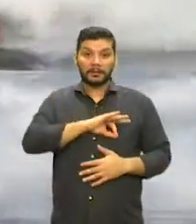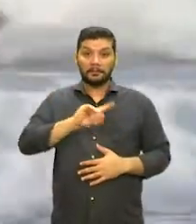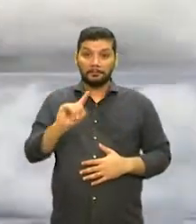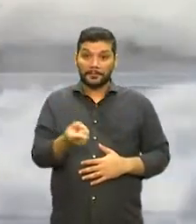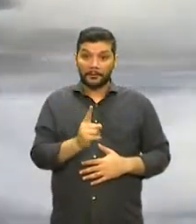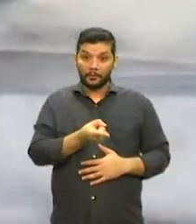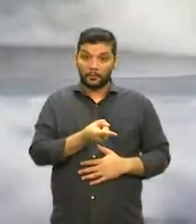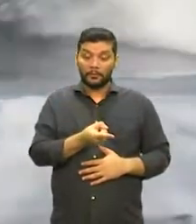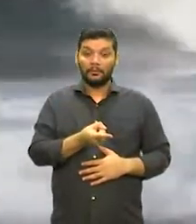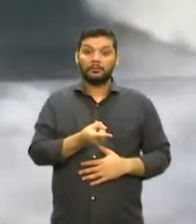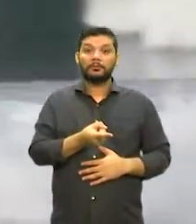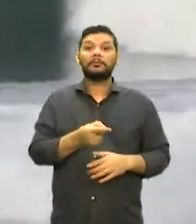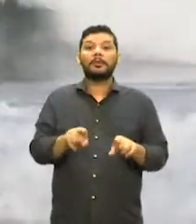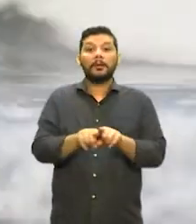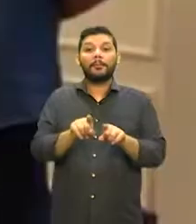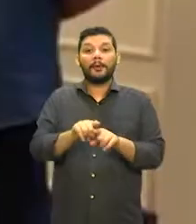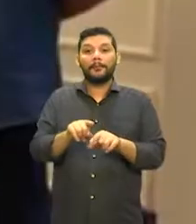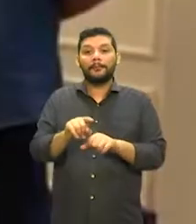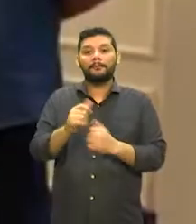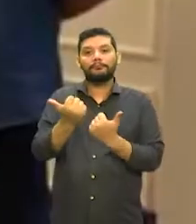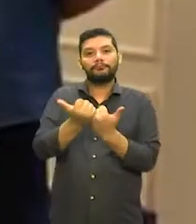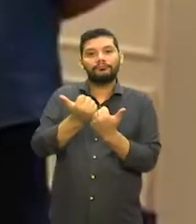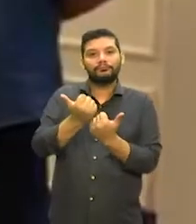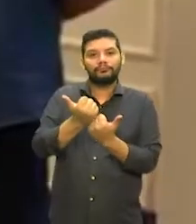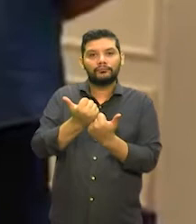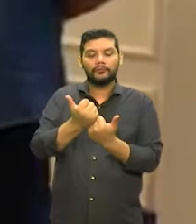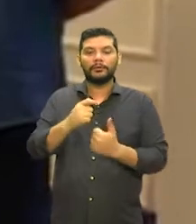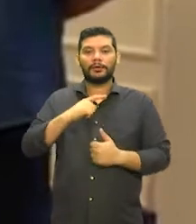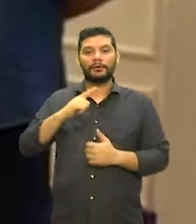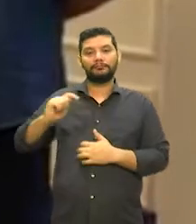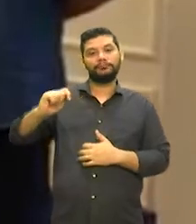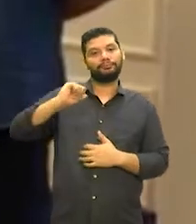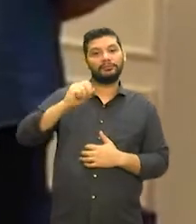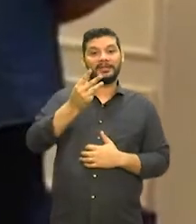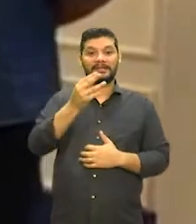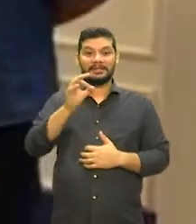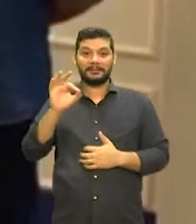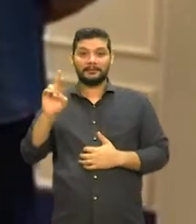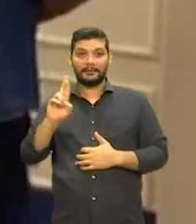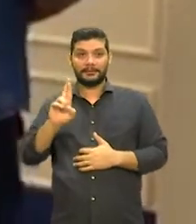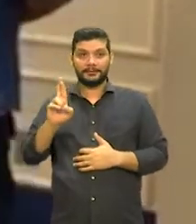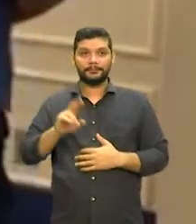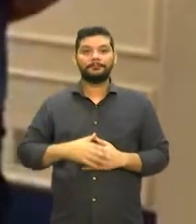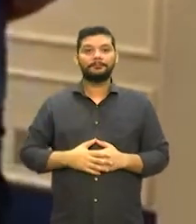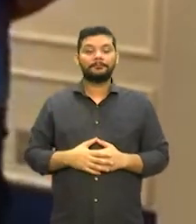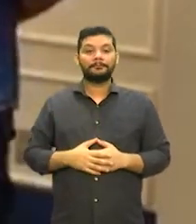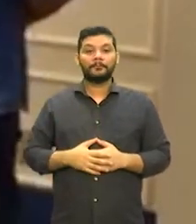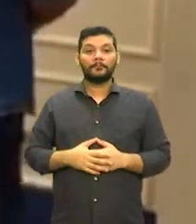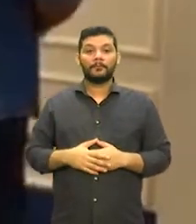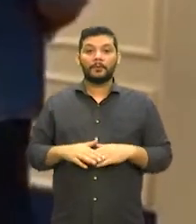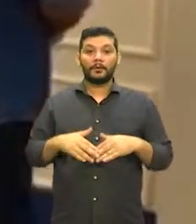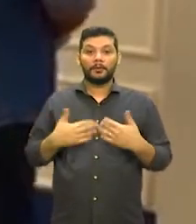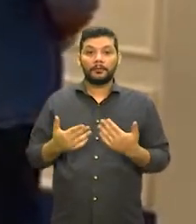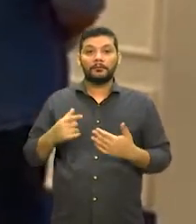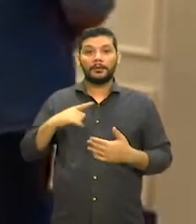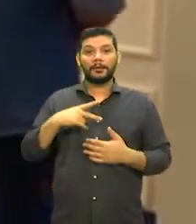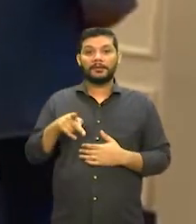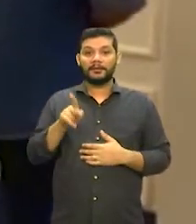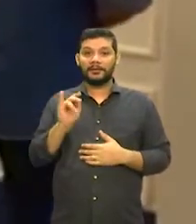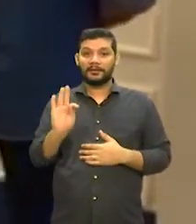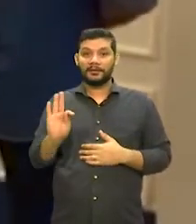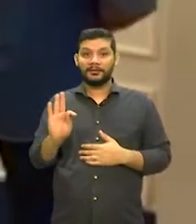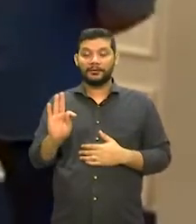terão direito a um auxílio de 300 reais. Além disso, a Prefeitura irá disponibilizar os kits com os materiais das